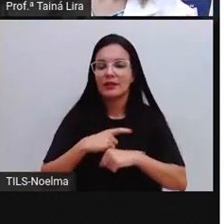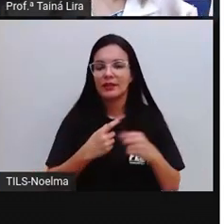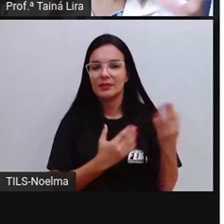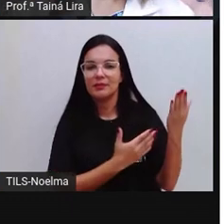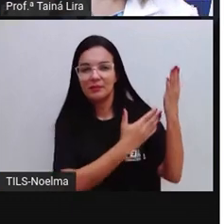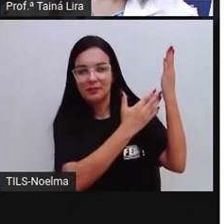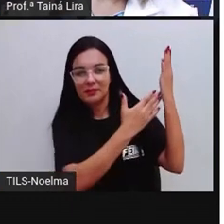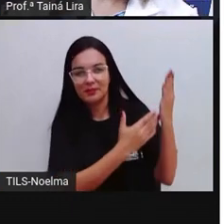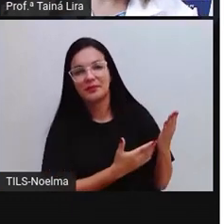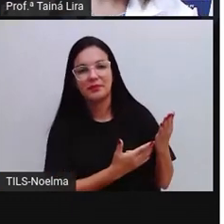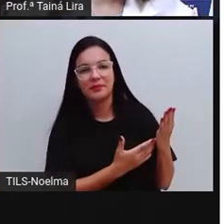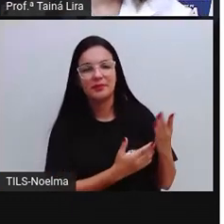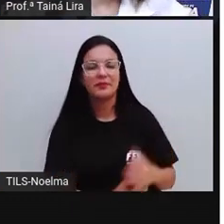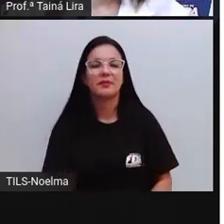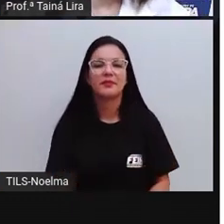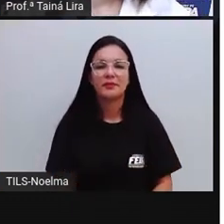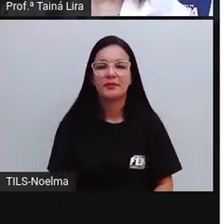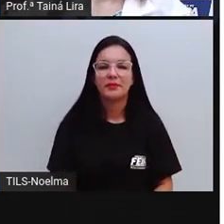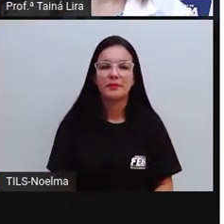alguns, tá?